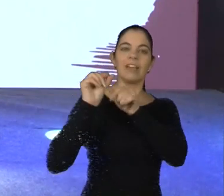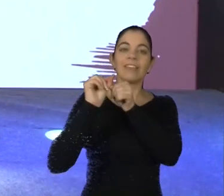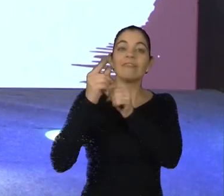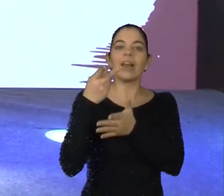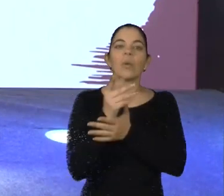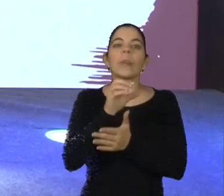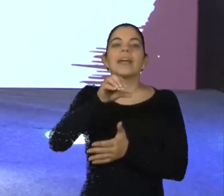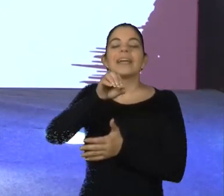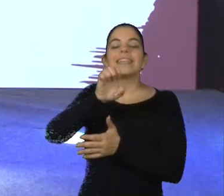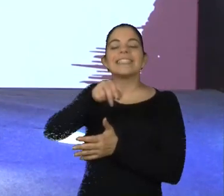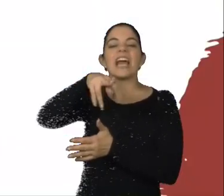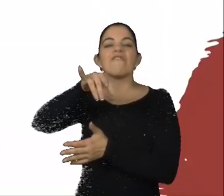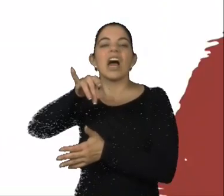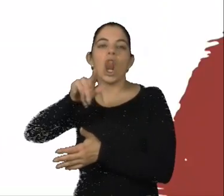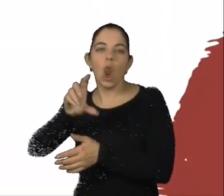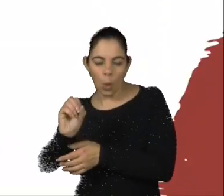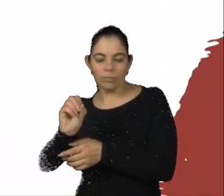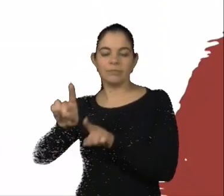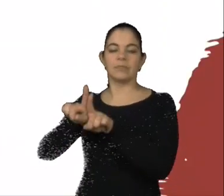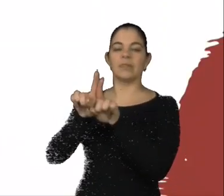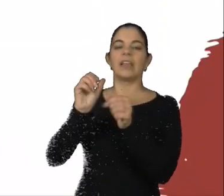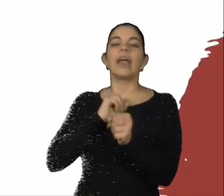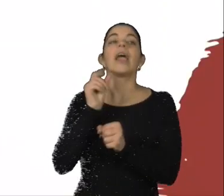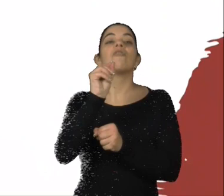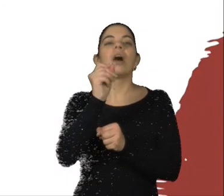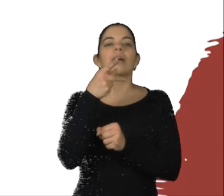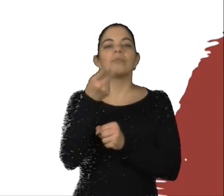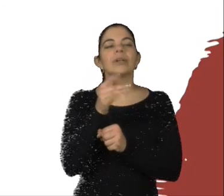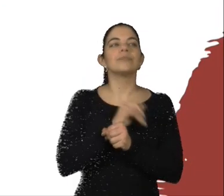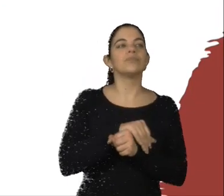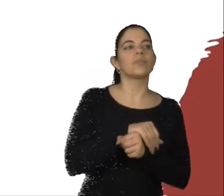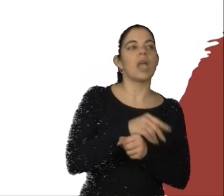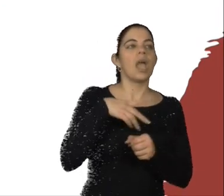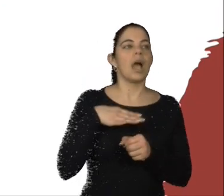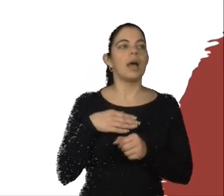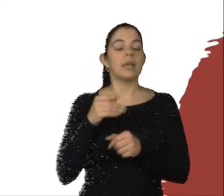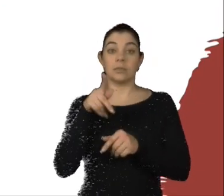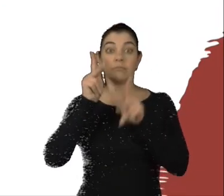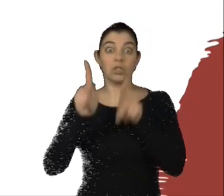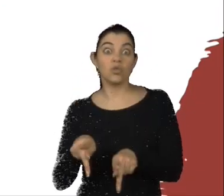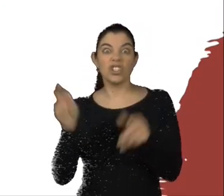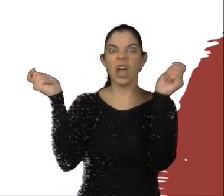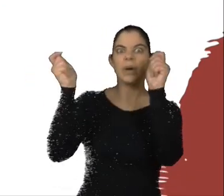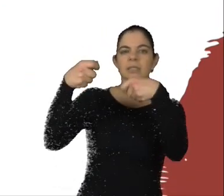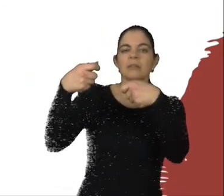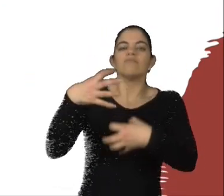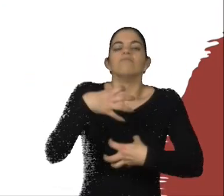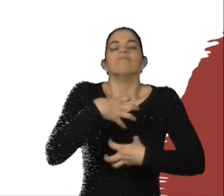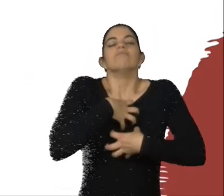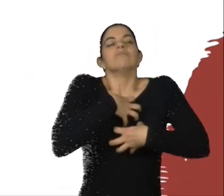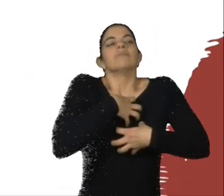psicoencéfalo. É a região onde, principalmente nos mamíferos, se desenvolveu, e a gente tem a capacidade de sentir emoções,